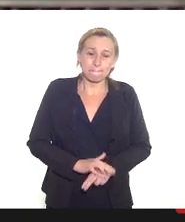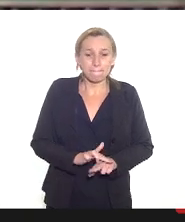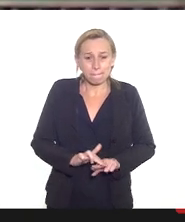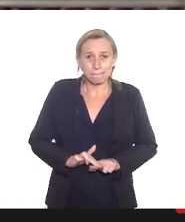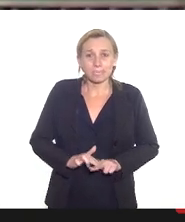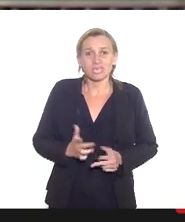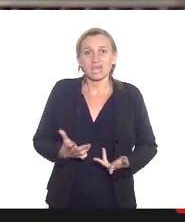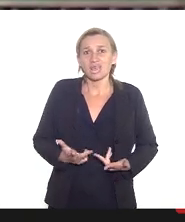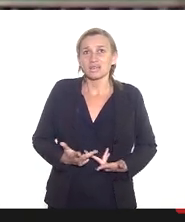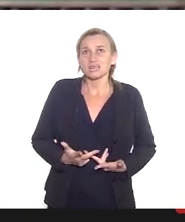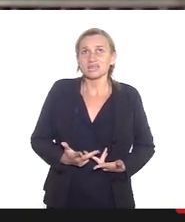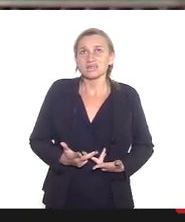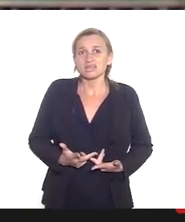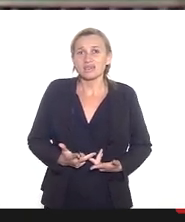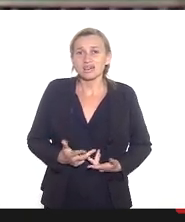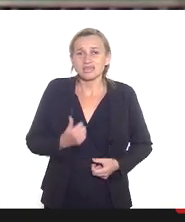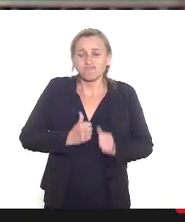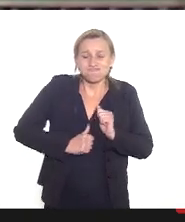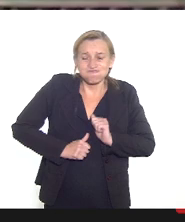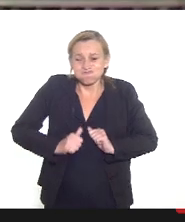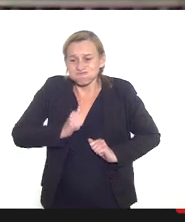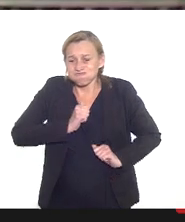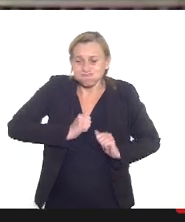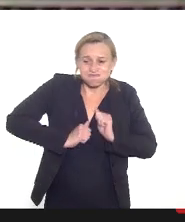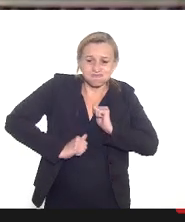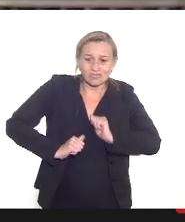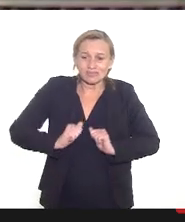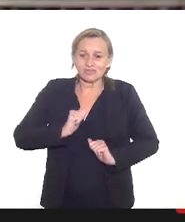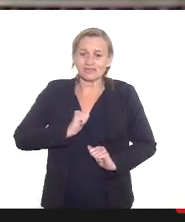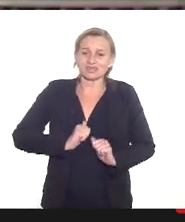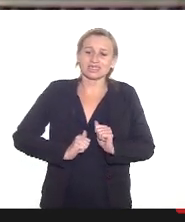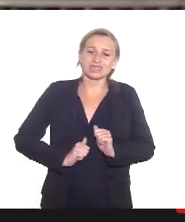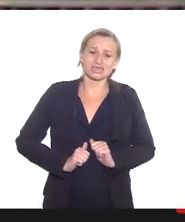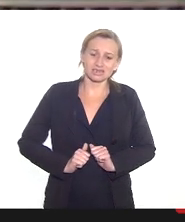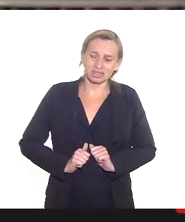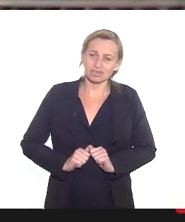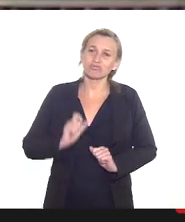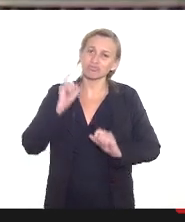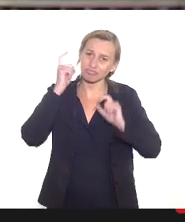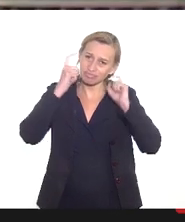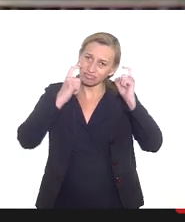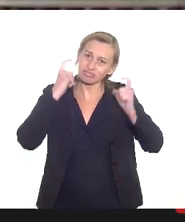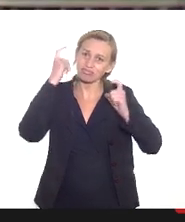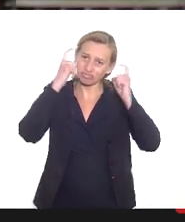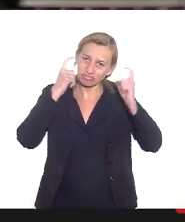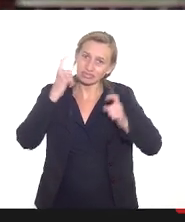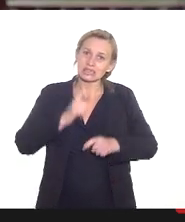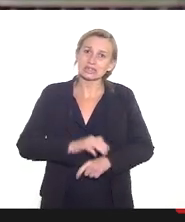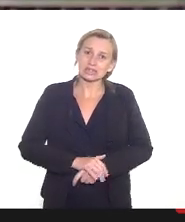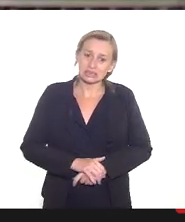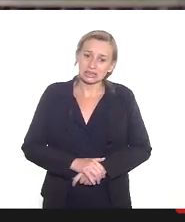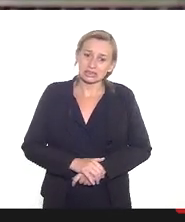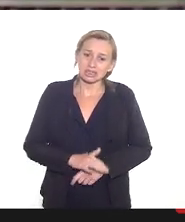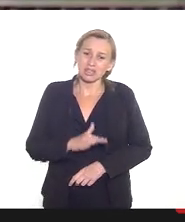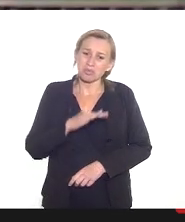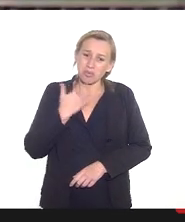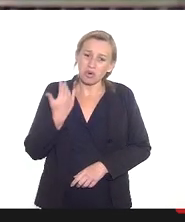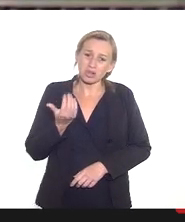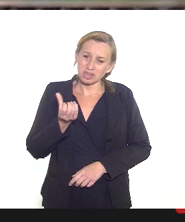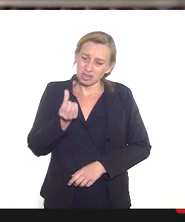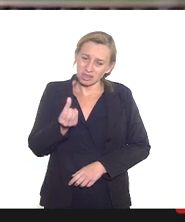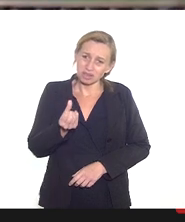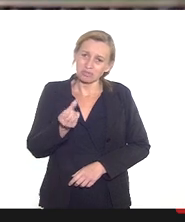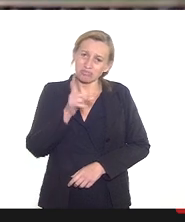essa essa ansiedade eu diria né e preocupação 6 óbitos por dia